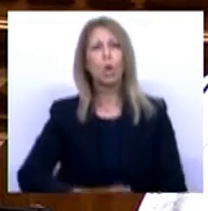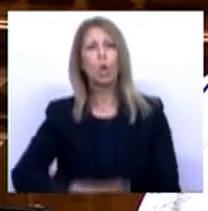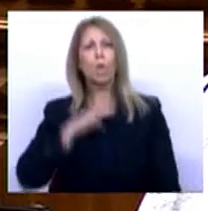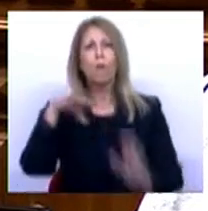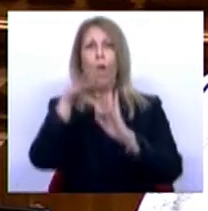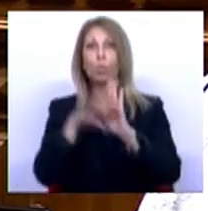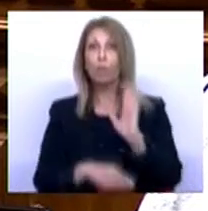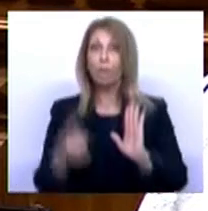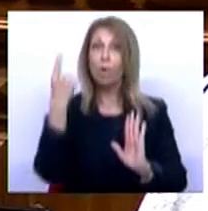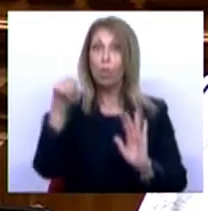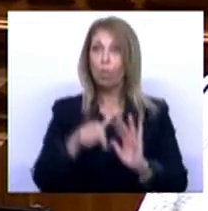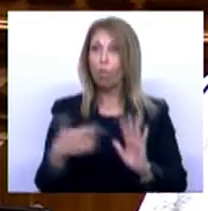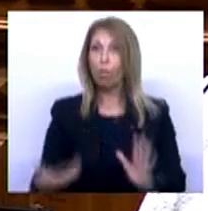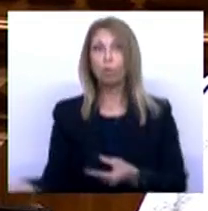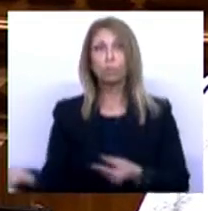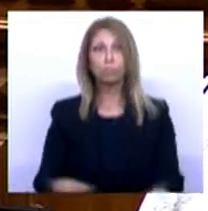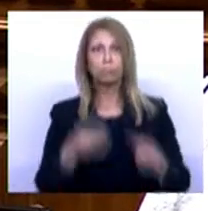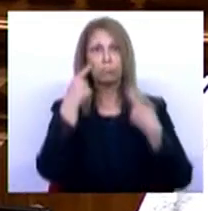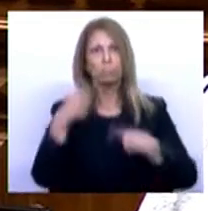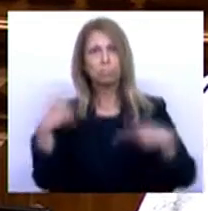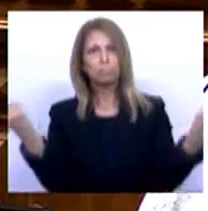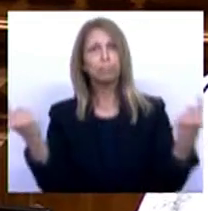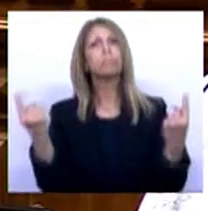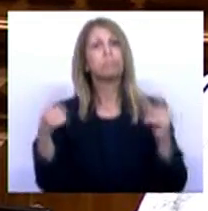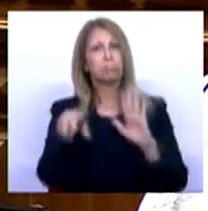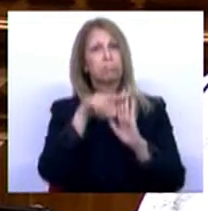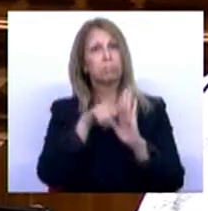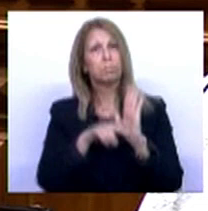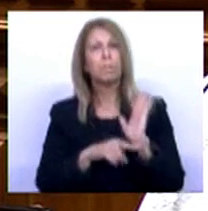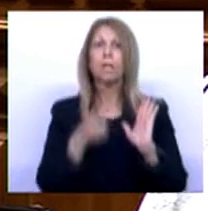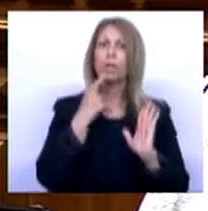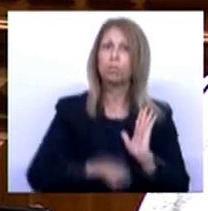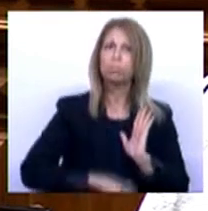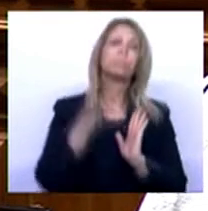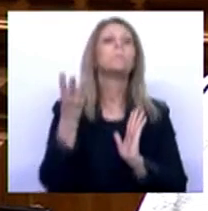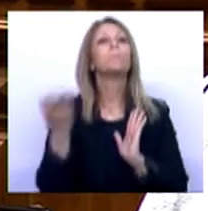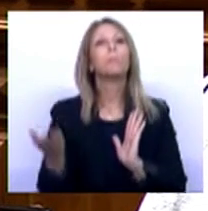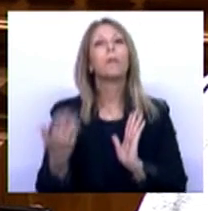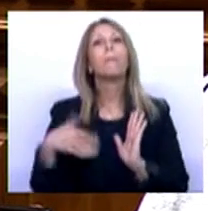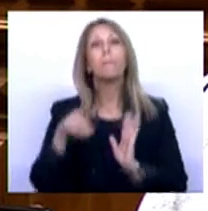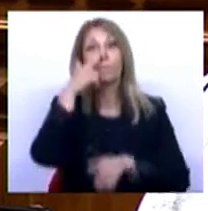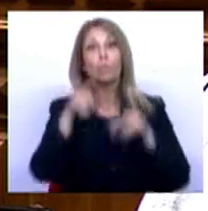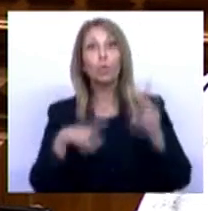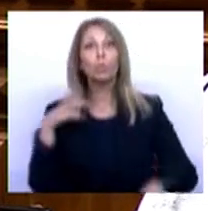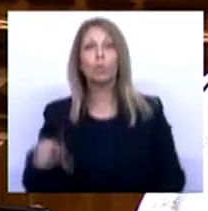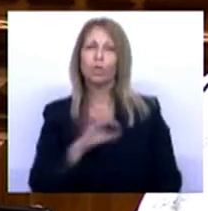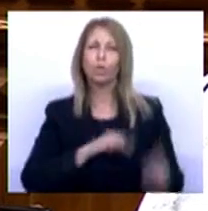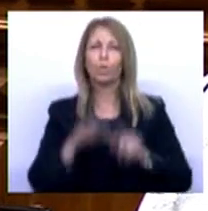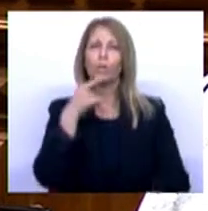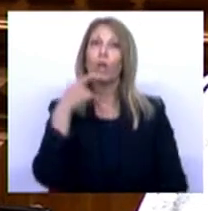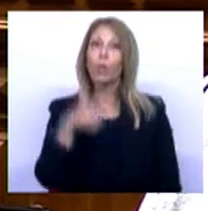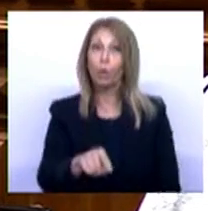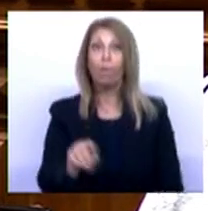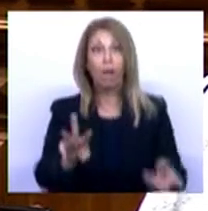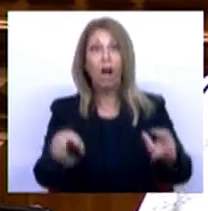hoje aqui apresentado em larga medida. Mas os portugueses, Sr. Deputado Rui Rio, tinham alternativas que não